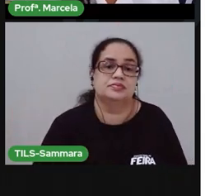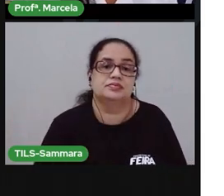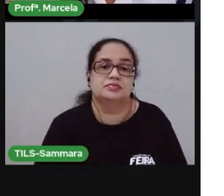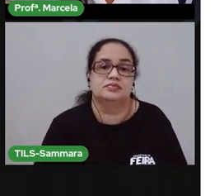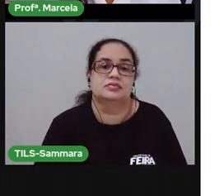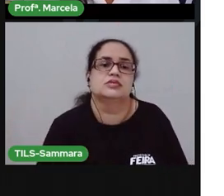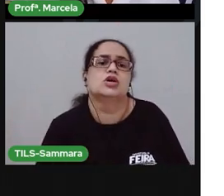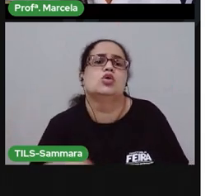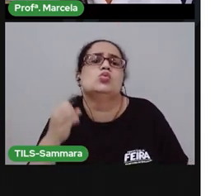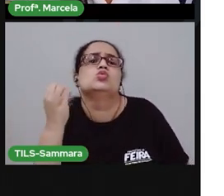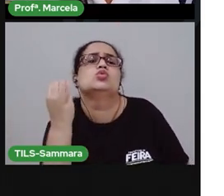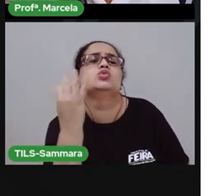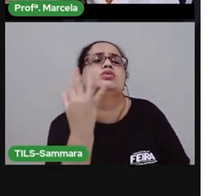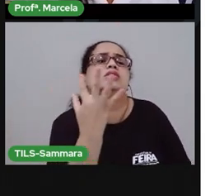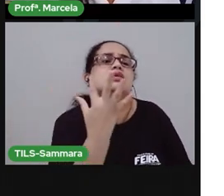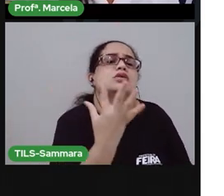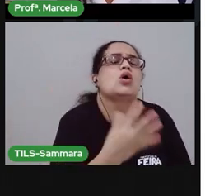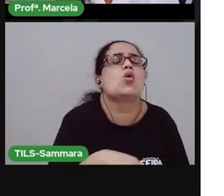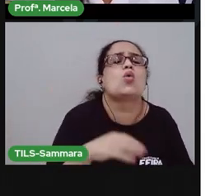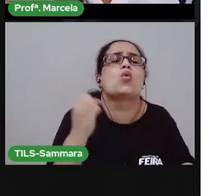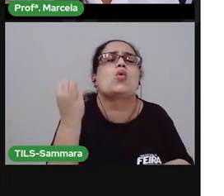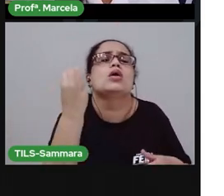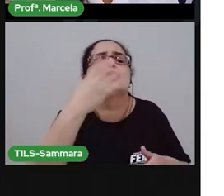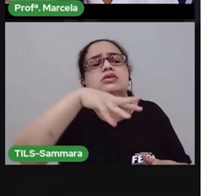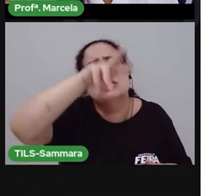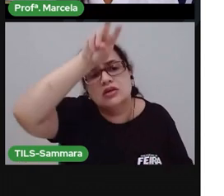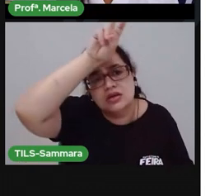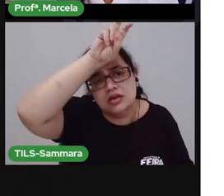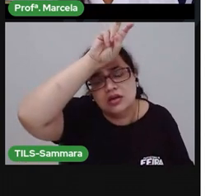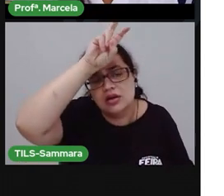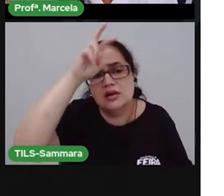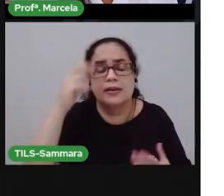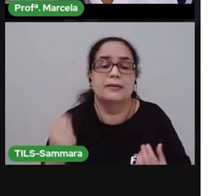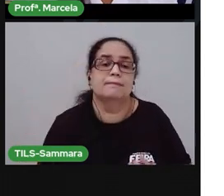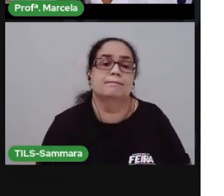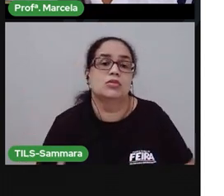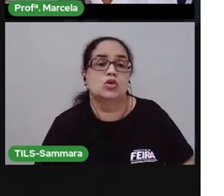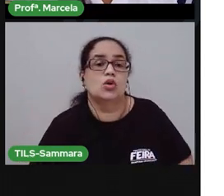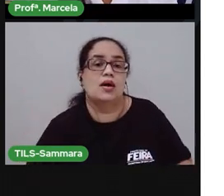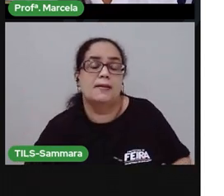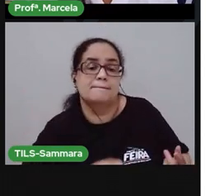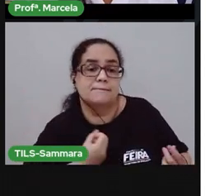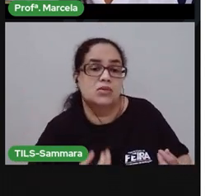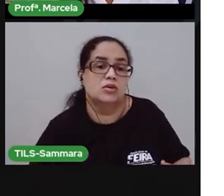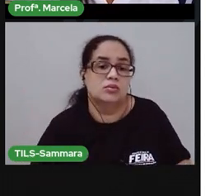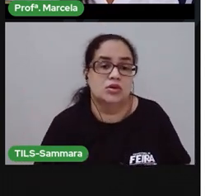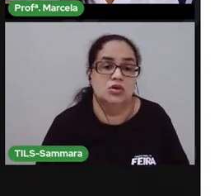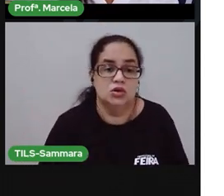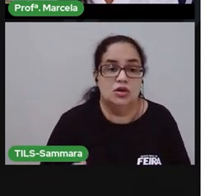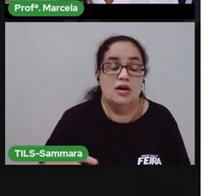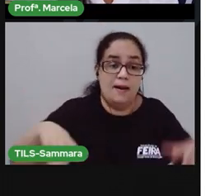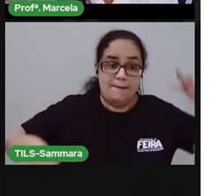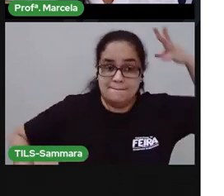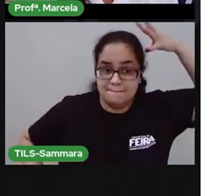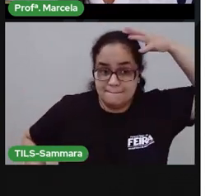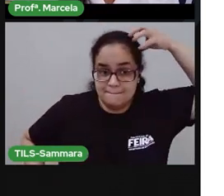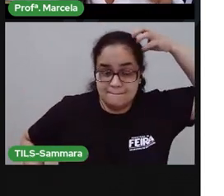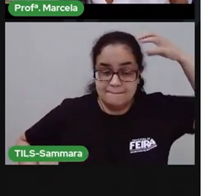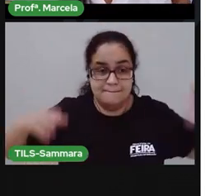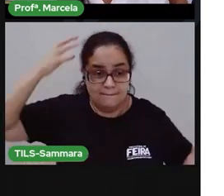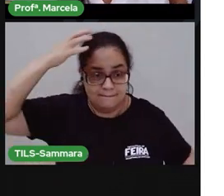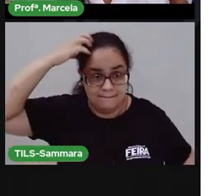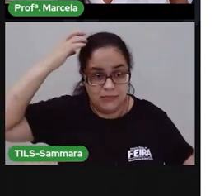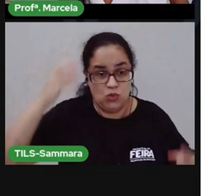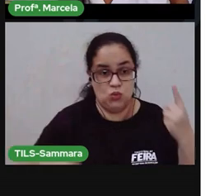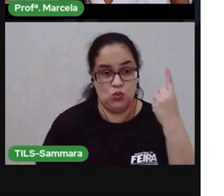Agora, vamos contar quantos animais apareceram no poema? O macaco, né?